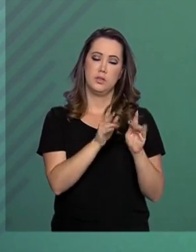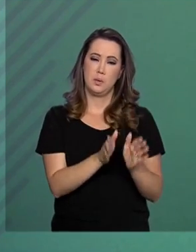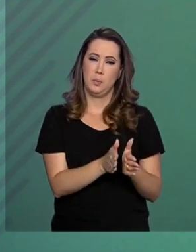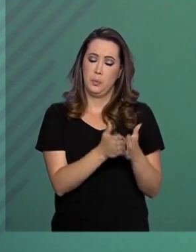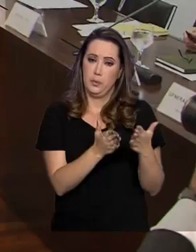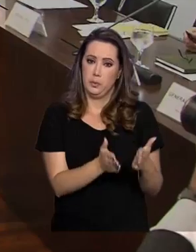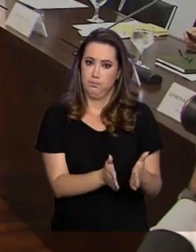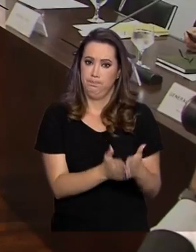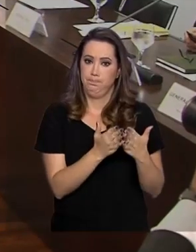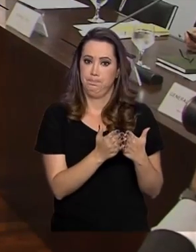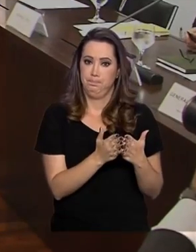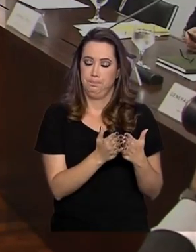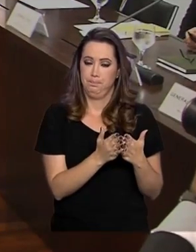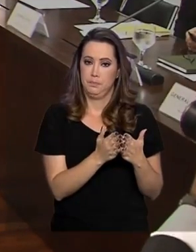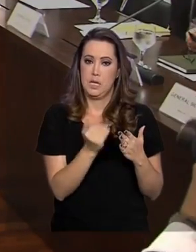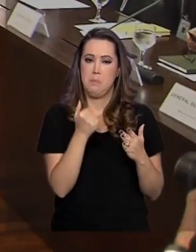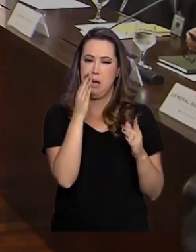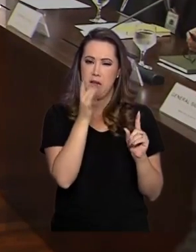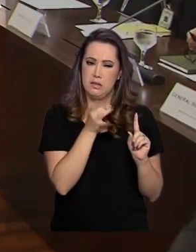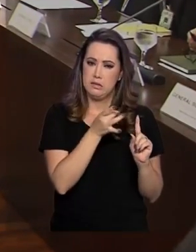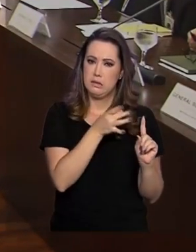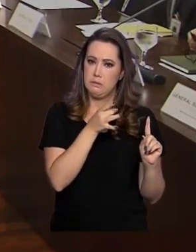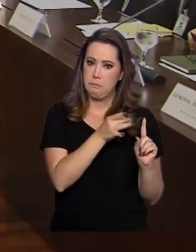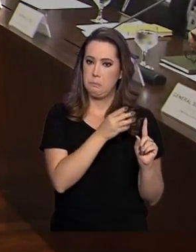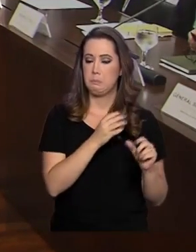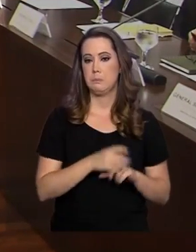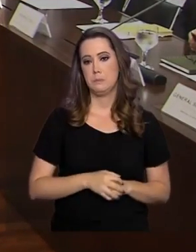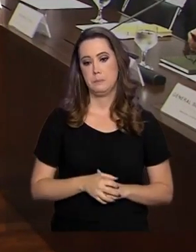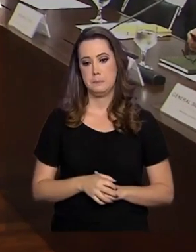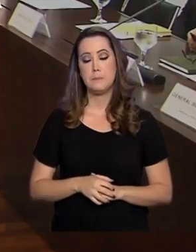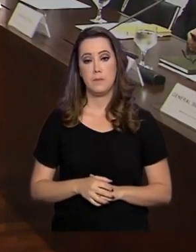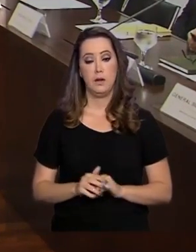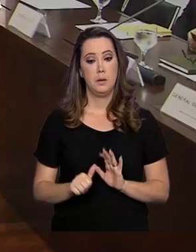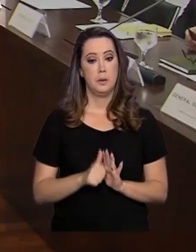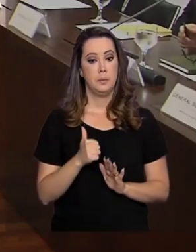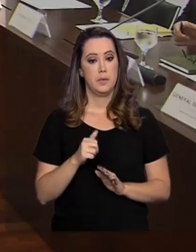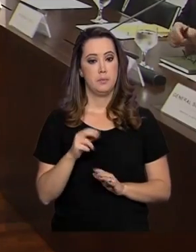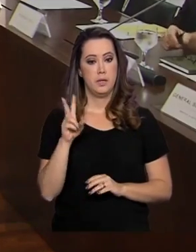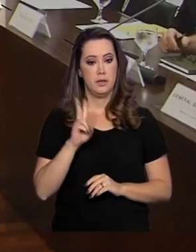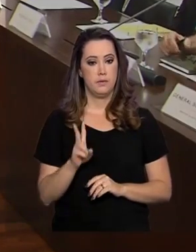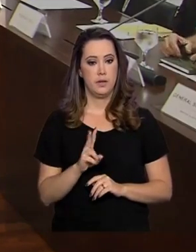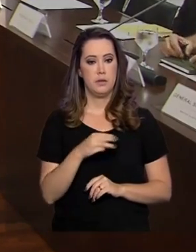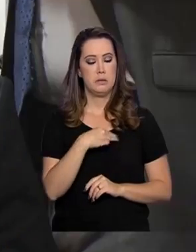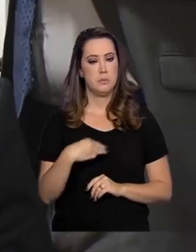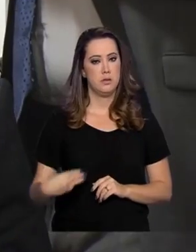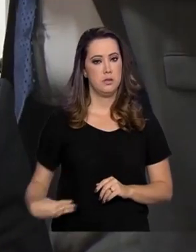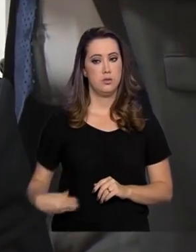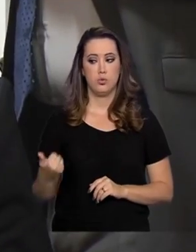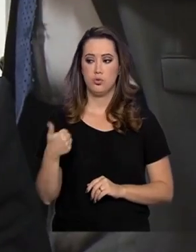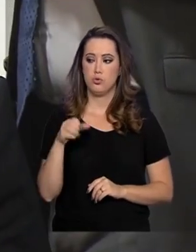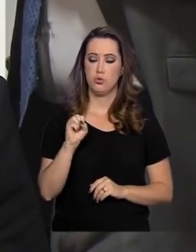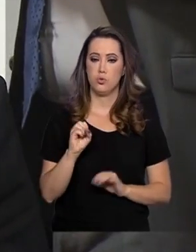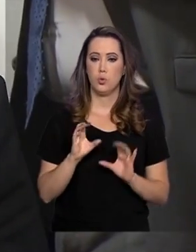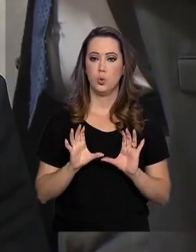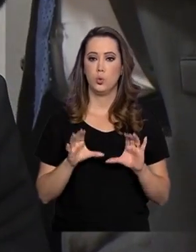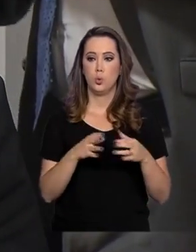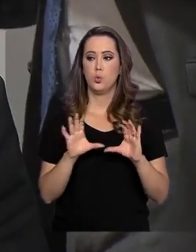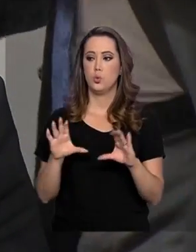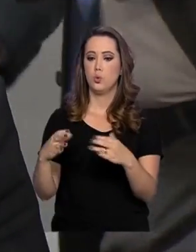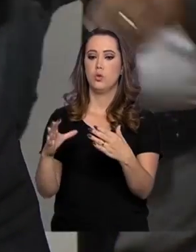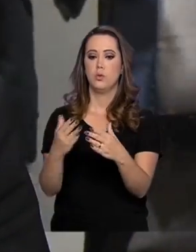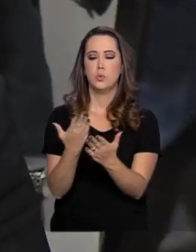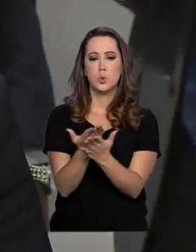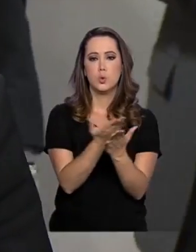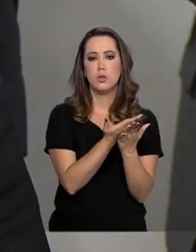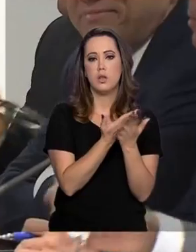vulnerável. Pela quinta vez, ministros e representantes de 18 pastas avaliaram as medidas já adotadas